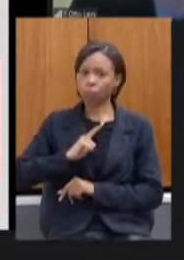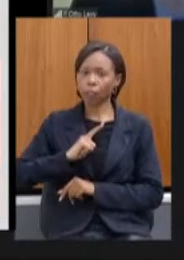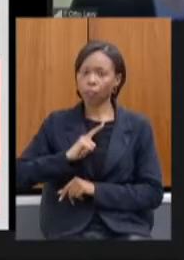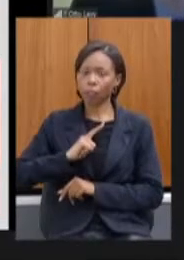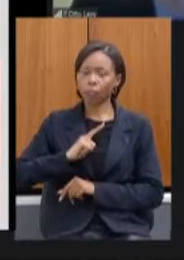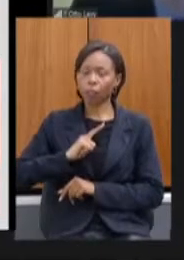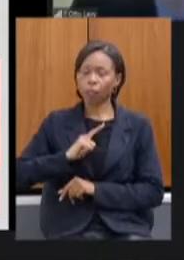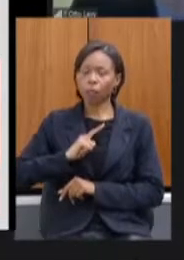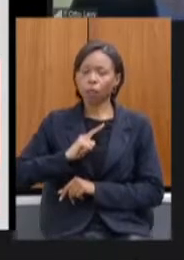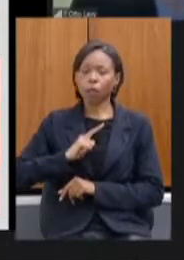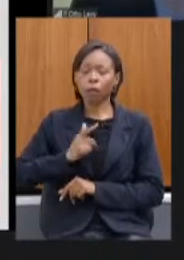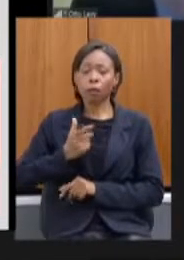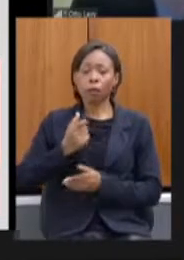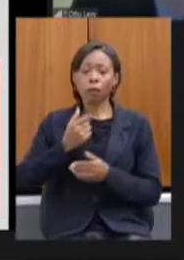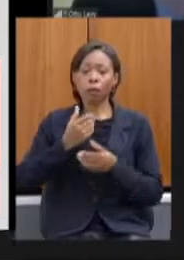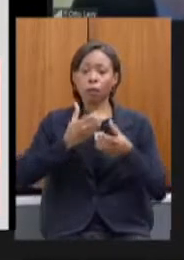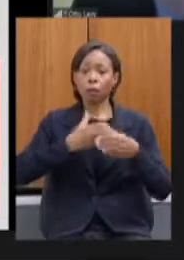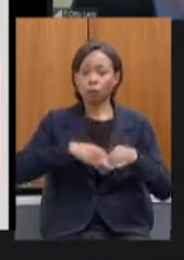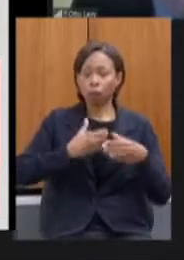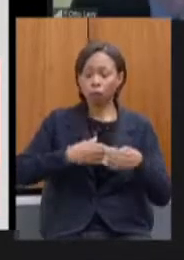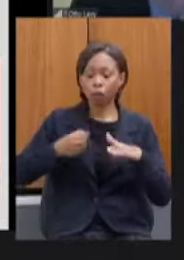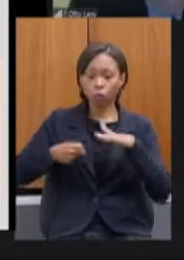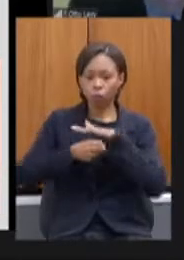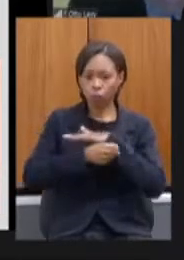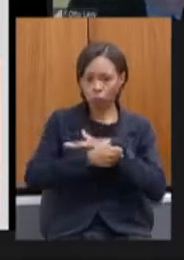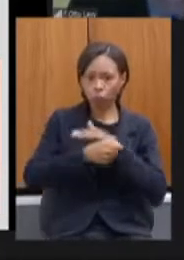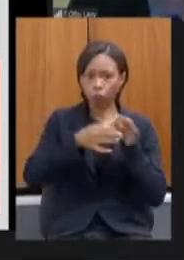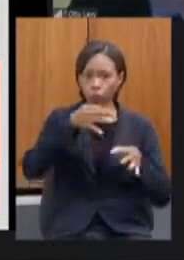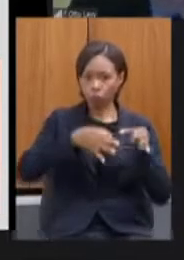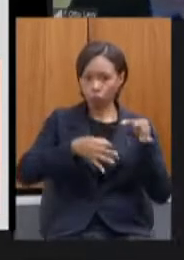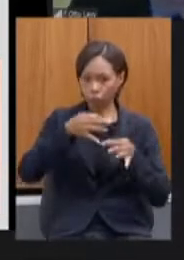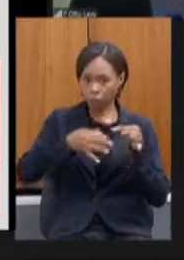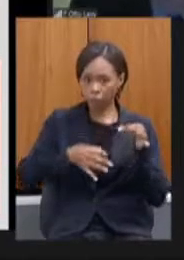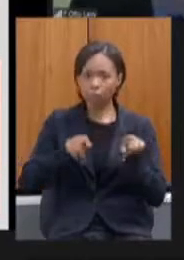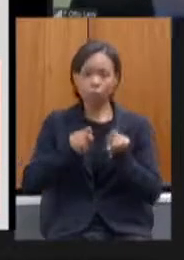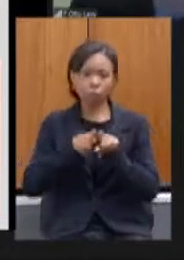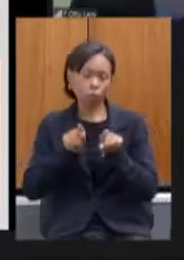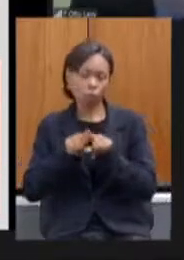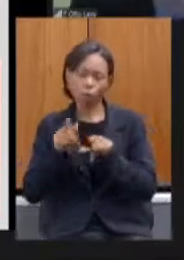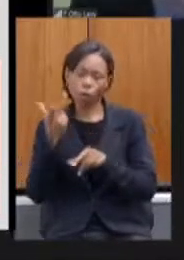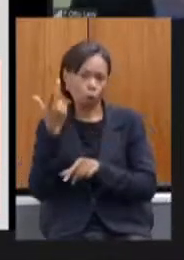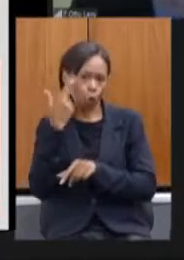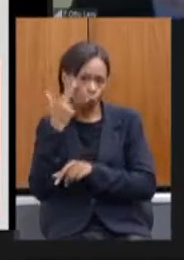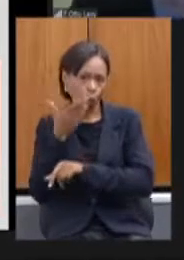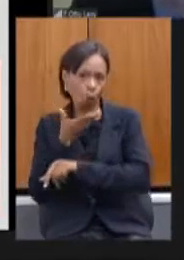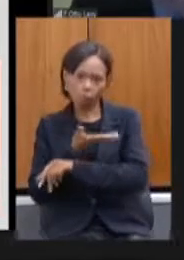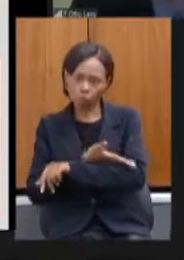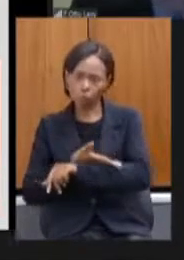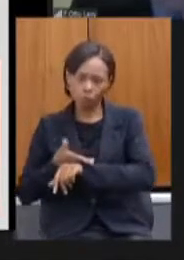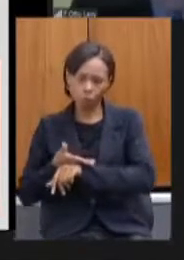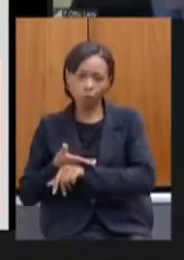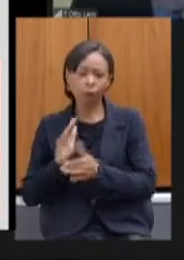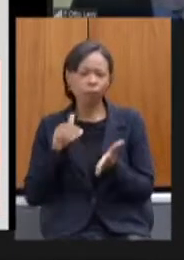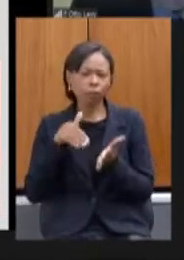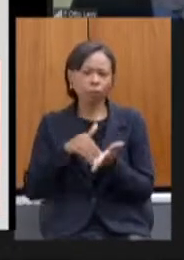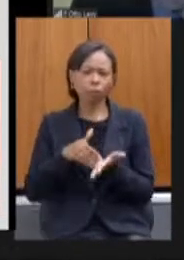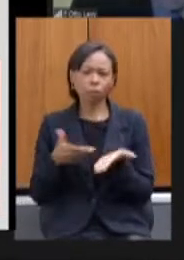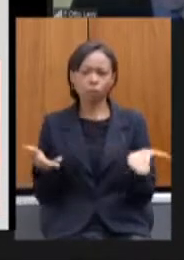judiciais e nomeações ordinárias até o momento ou seja até